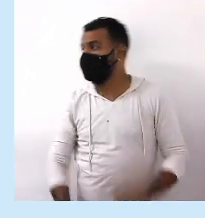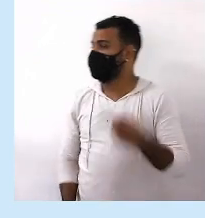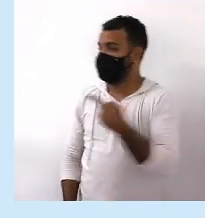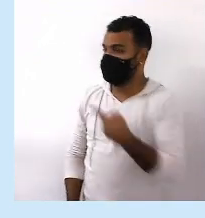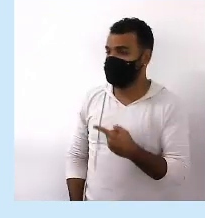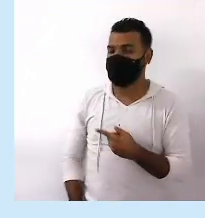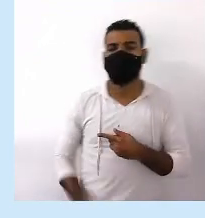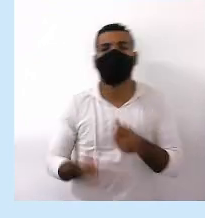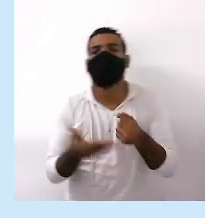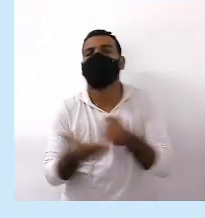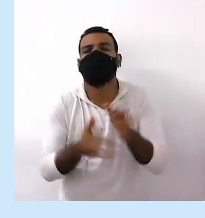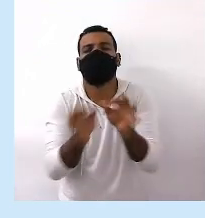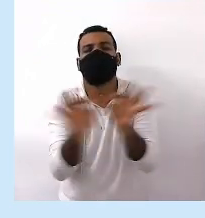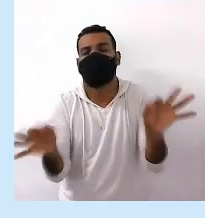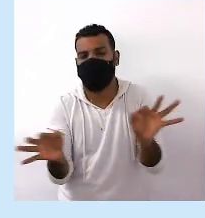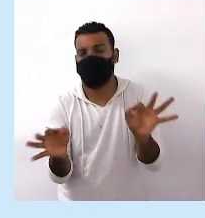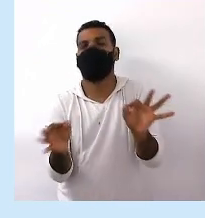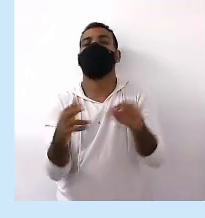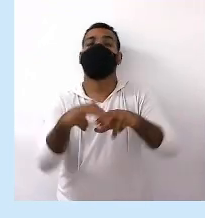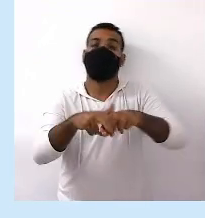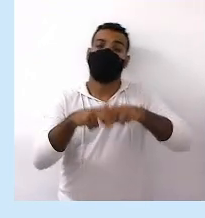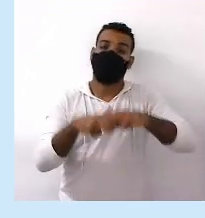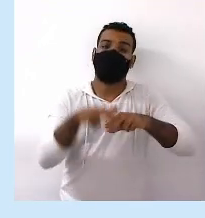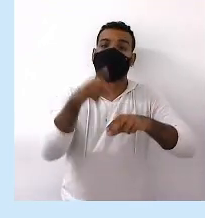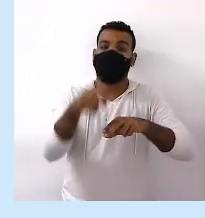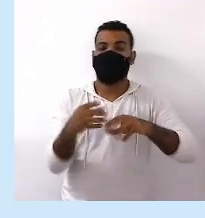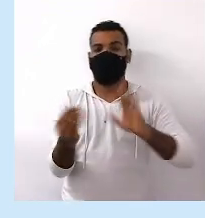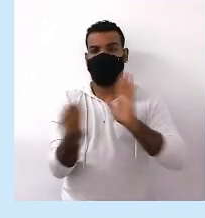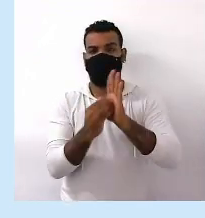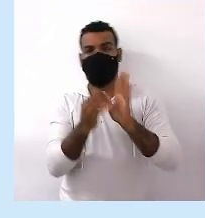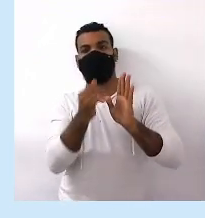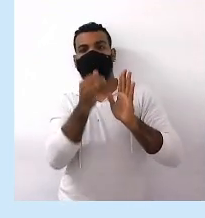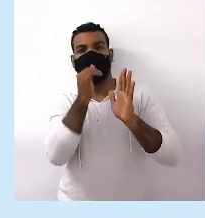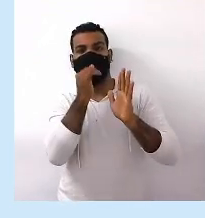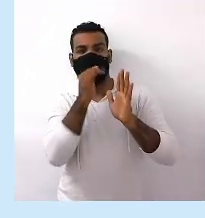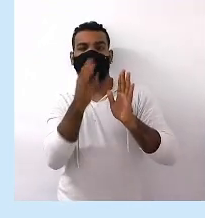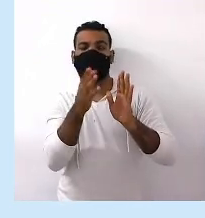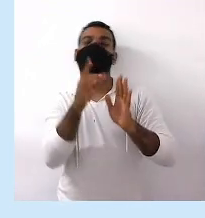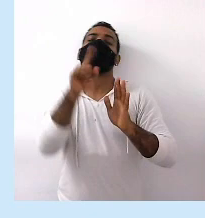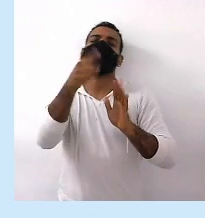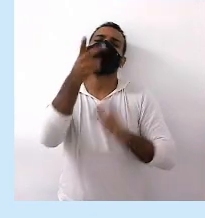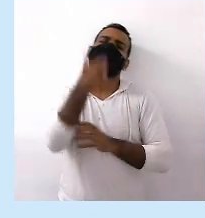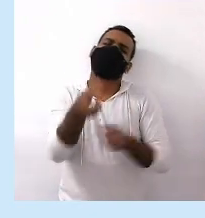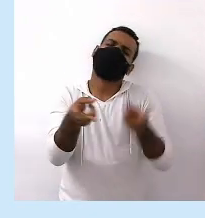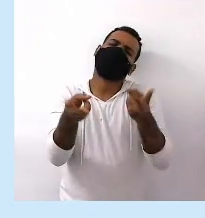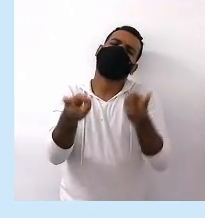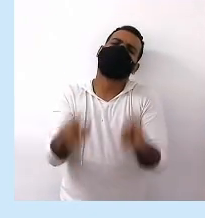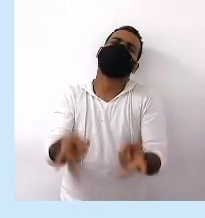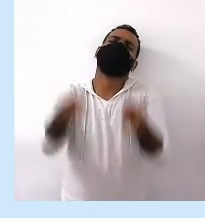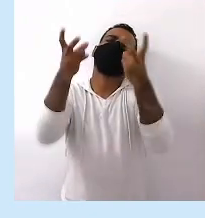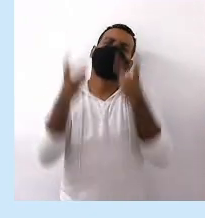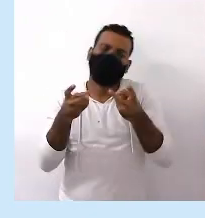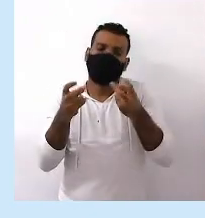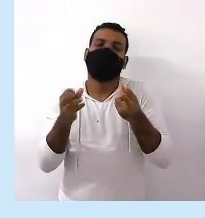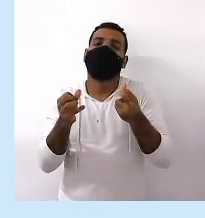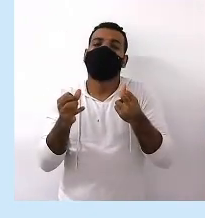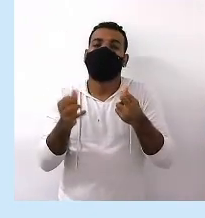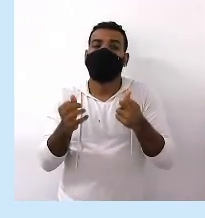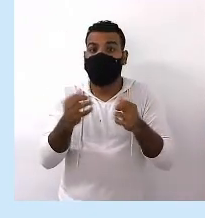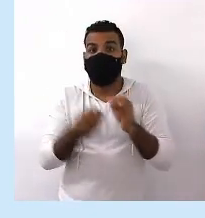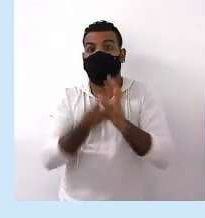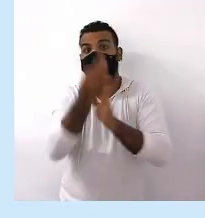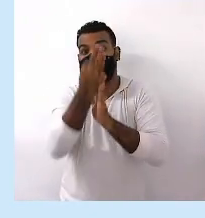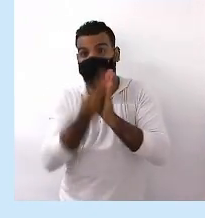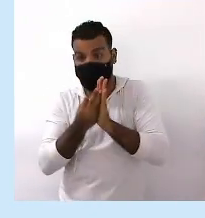Mais básico Por isso Que a gente agora Vai colocar os exemplos E vocês vão perceber Na prática Como se dá Um texto